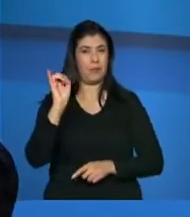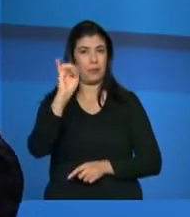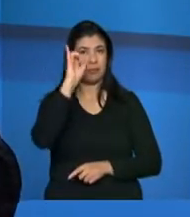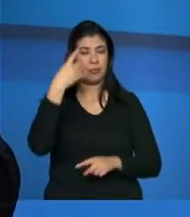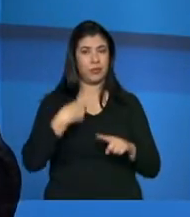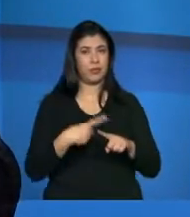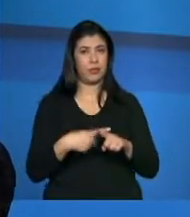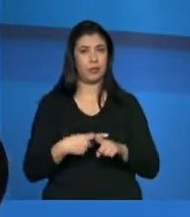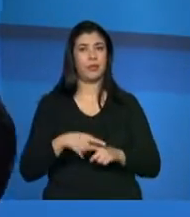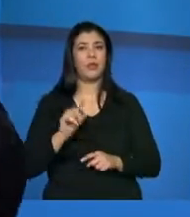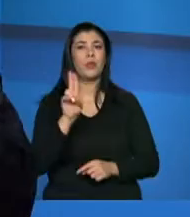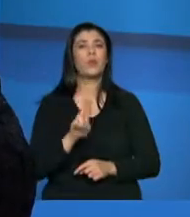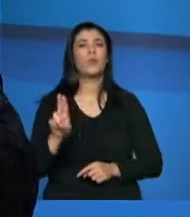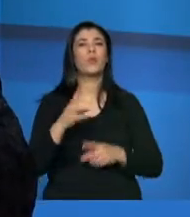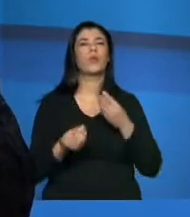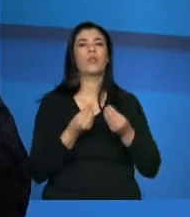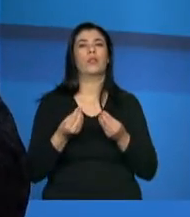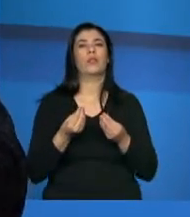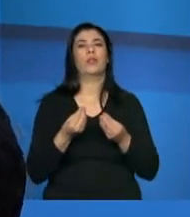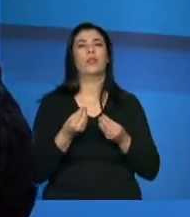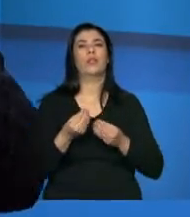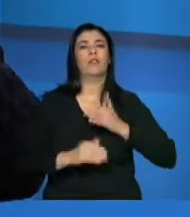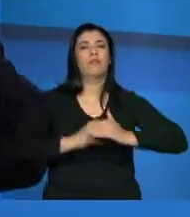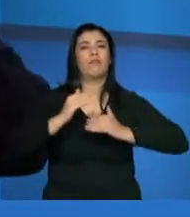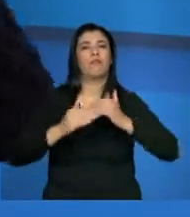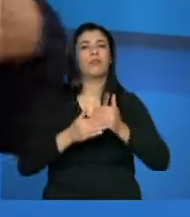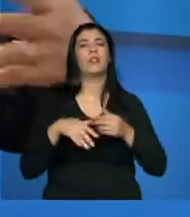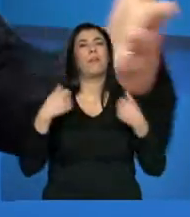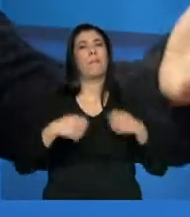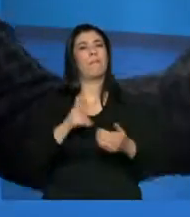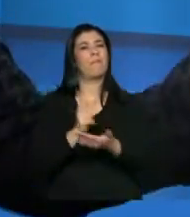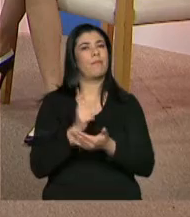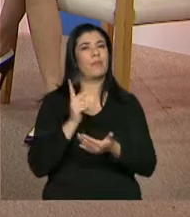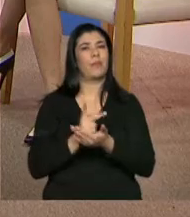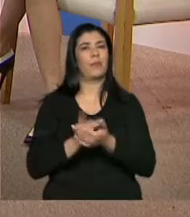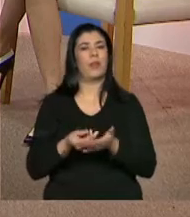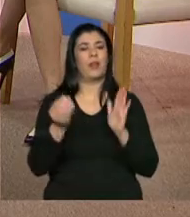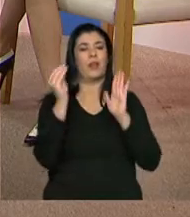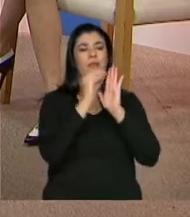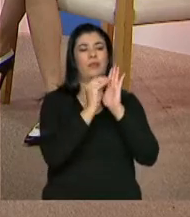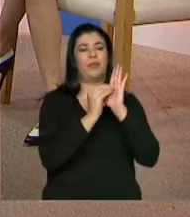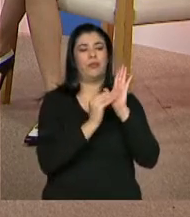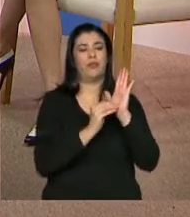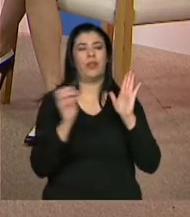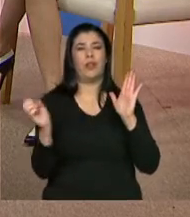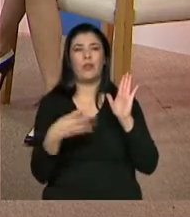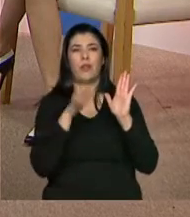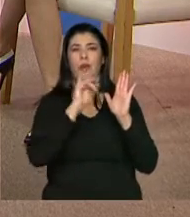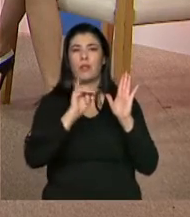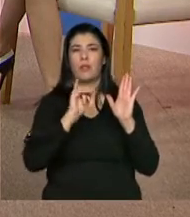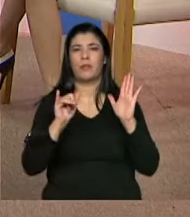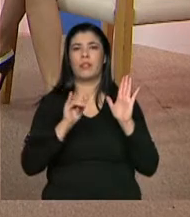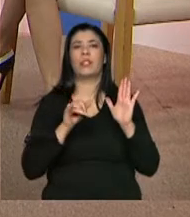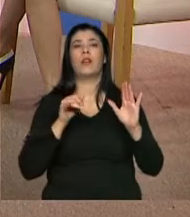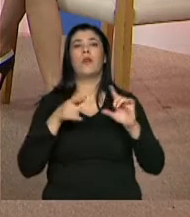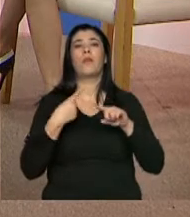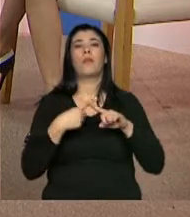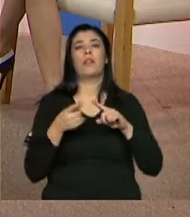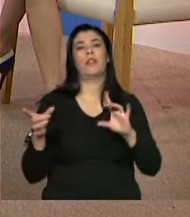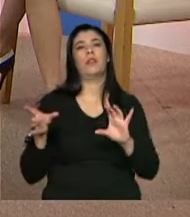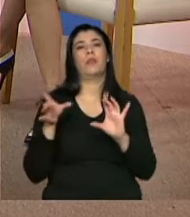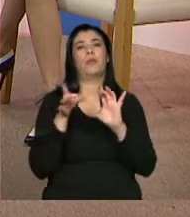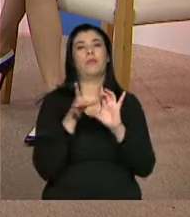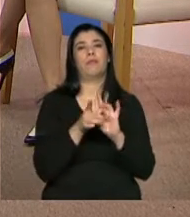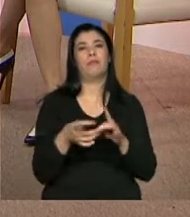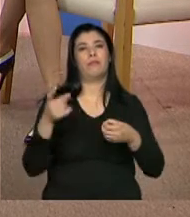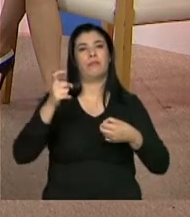questão do seu uso, é exatamente esse processo de atualização. Sem dúvida. Como você tem essa enorme rede, todos os municípios estão envolvidos, todos